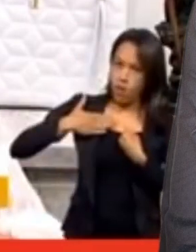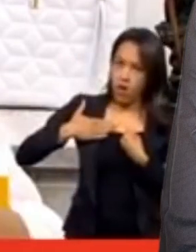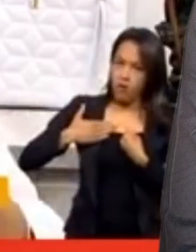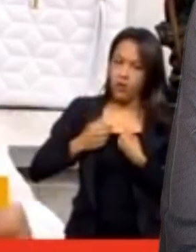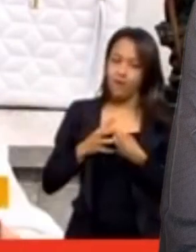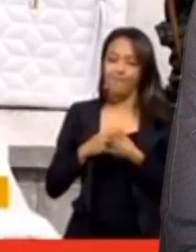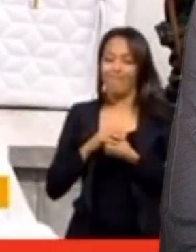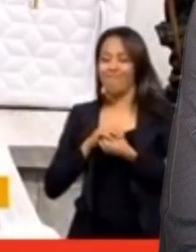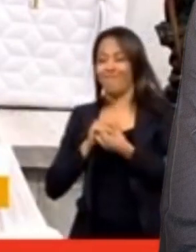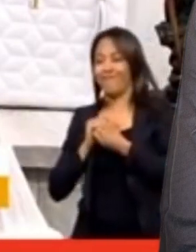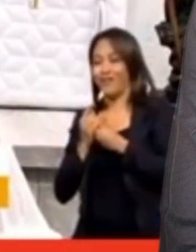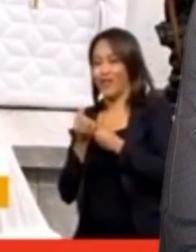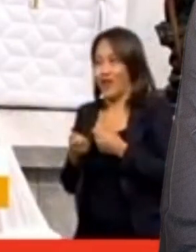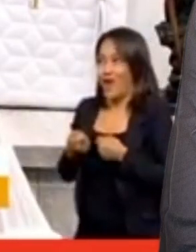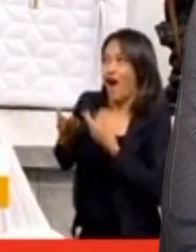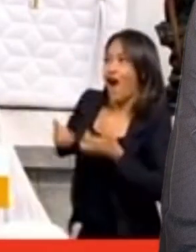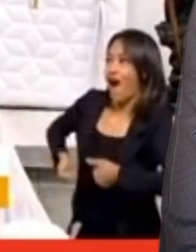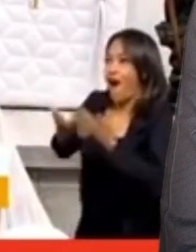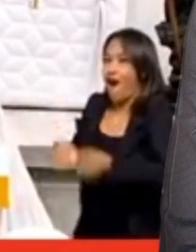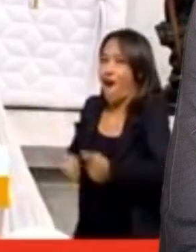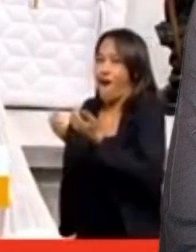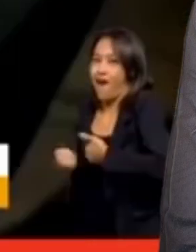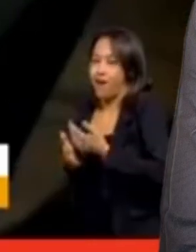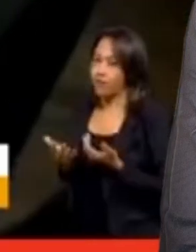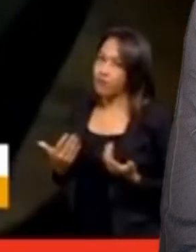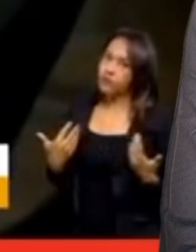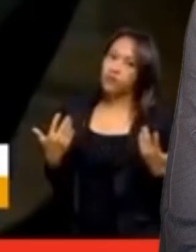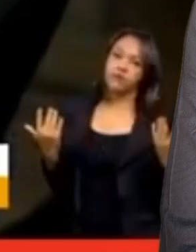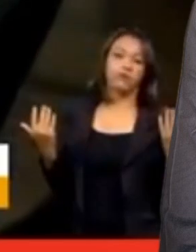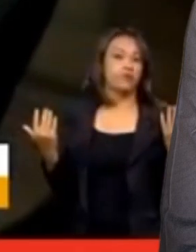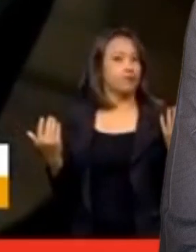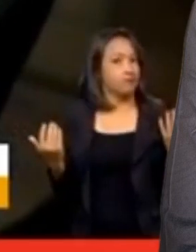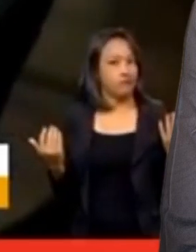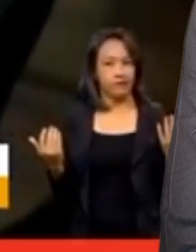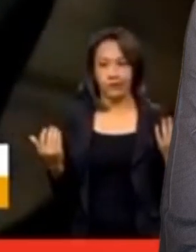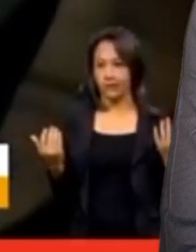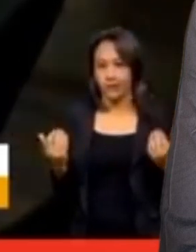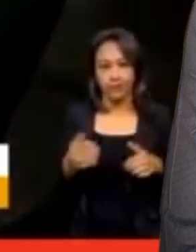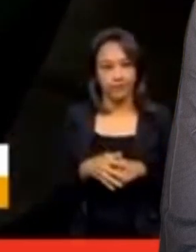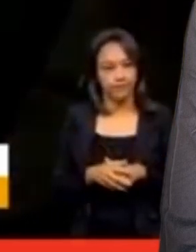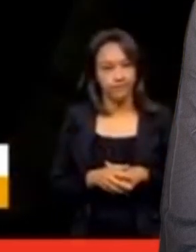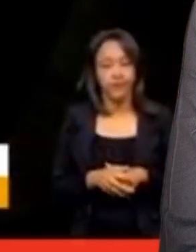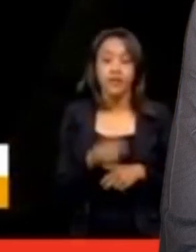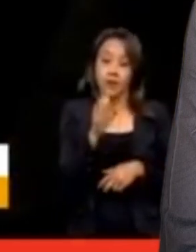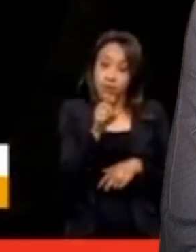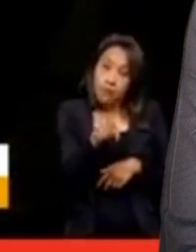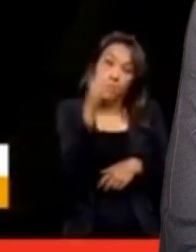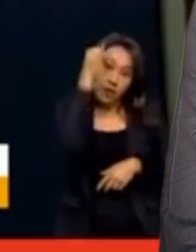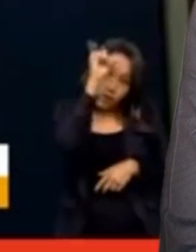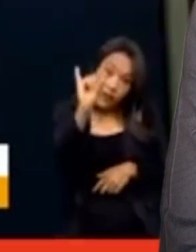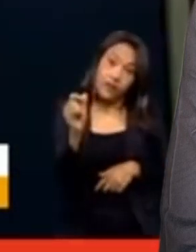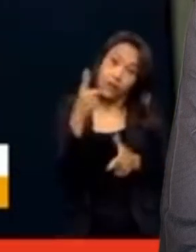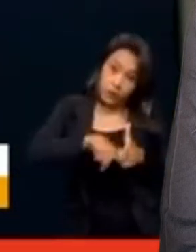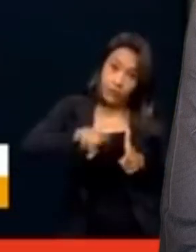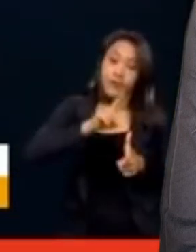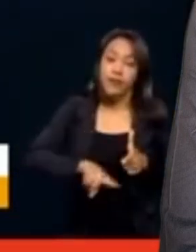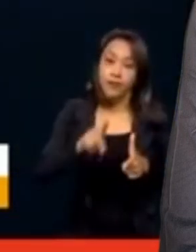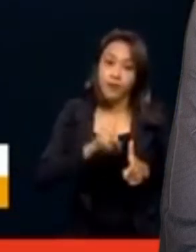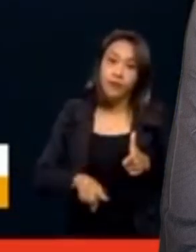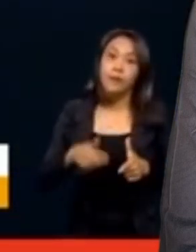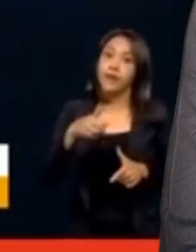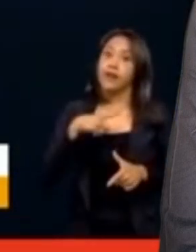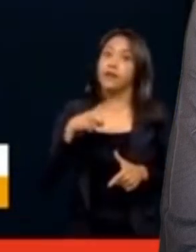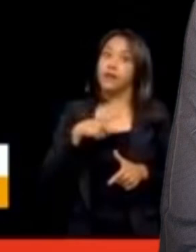apropriou, se gastou usando de má fé. Caso a pessoa queira evitar uma dor de cabeça maior e não responder um